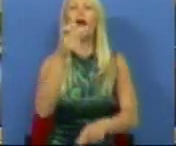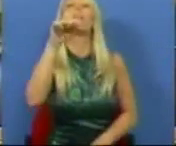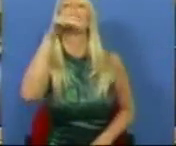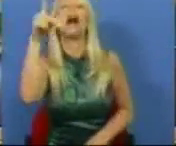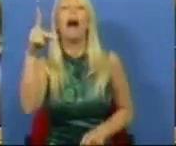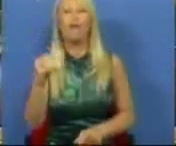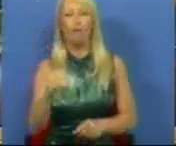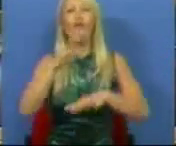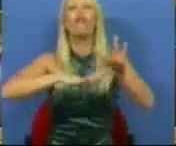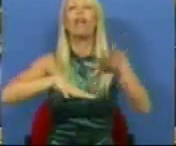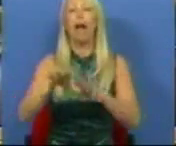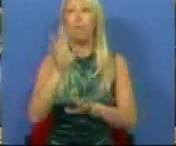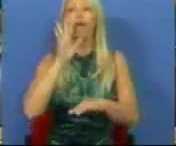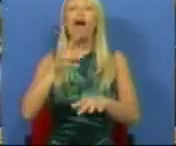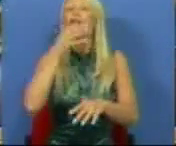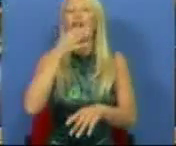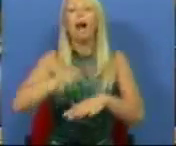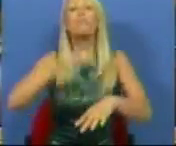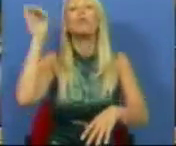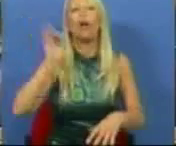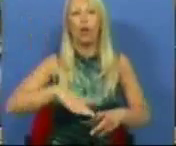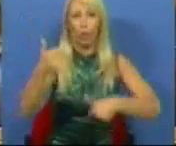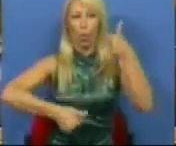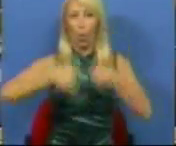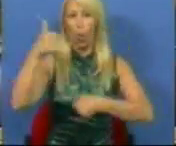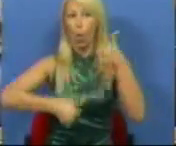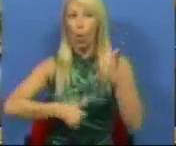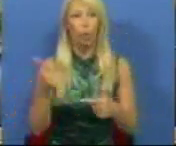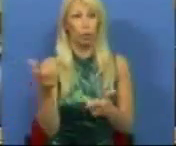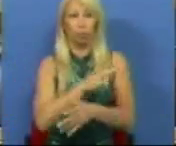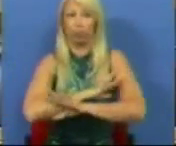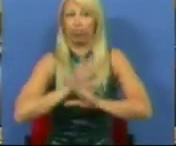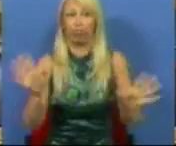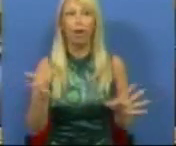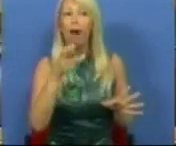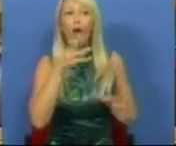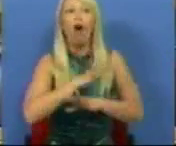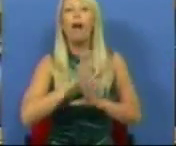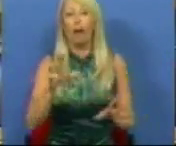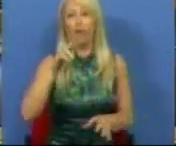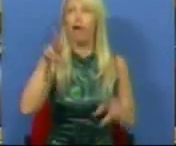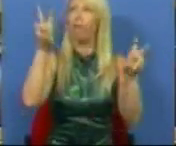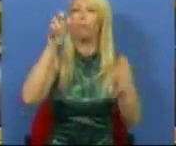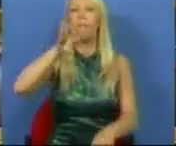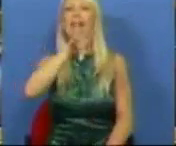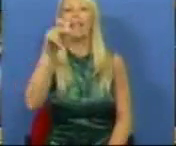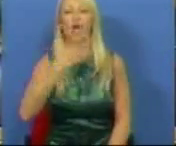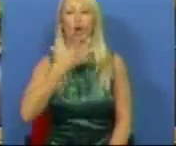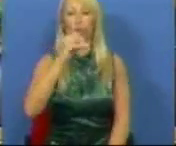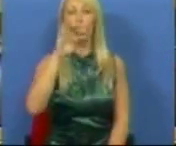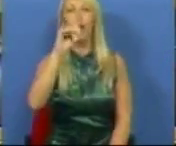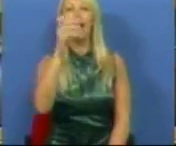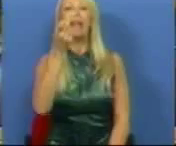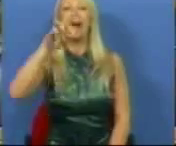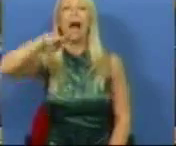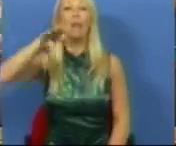concurso, de facto absolutamente desastroso Maria do Carmo de Siabra, é porque não há argumento mais nenhum, só